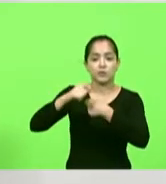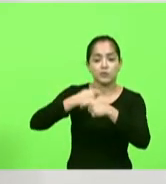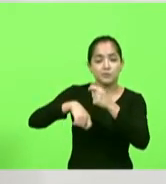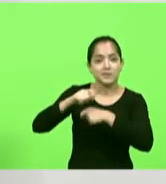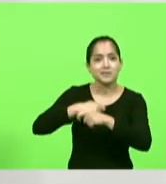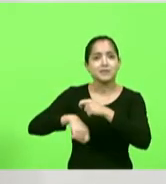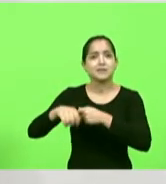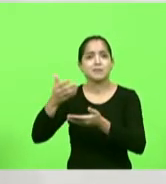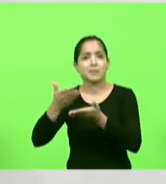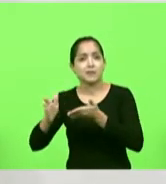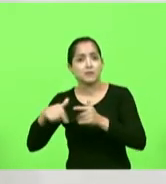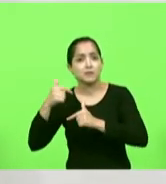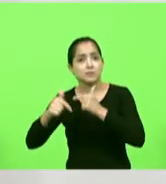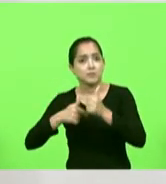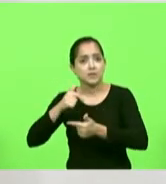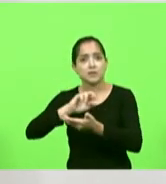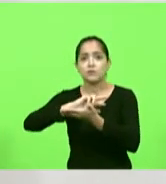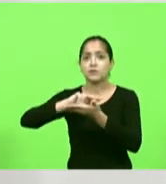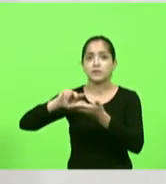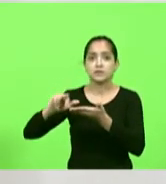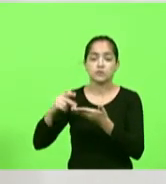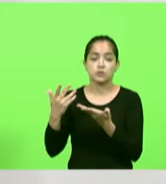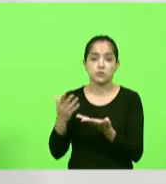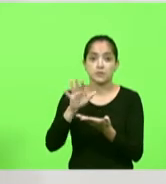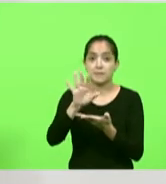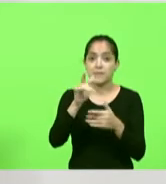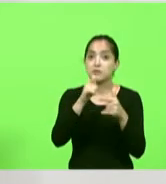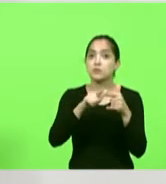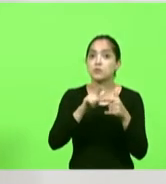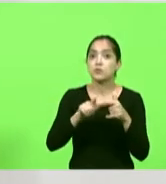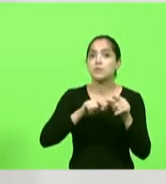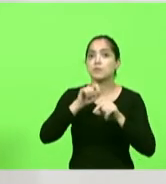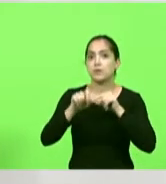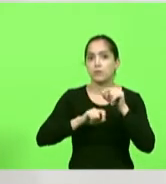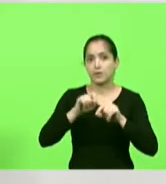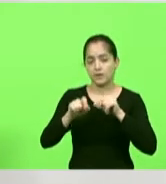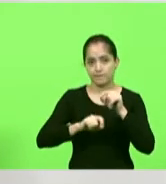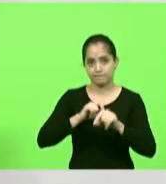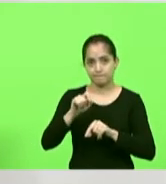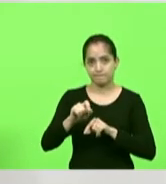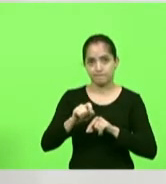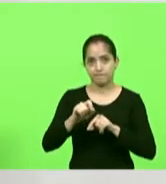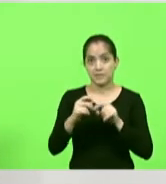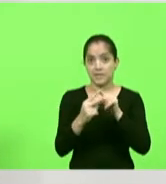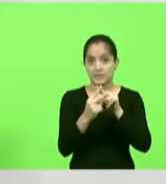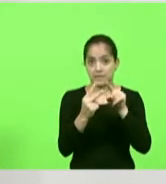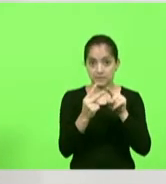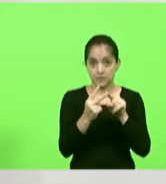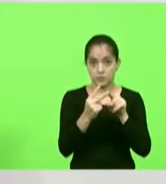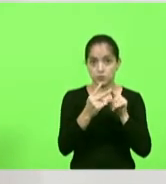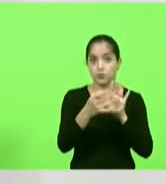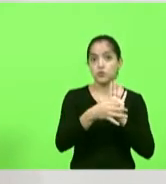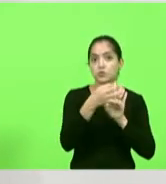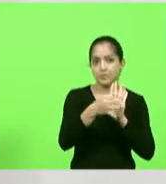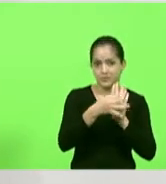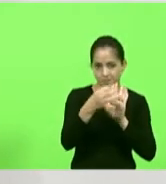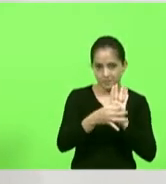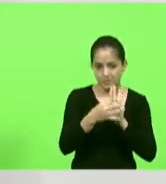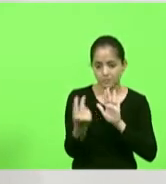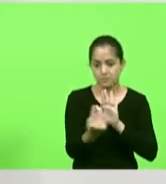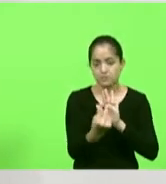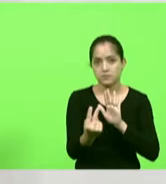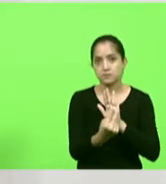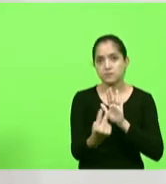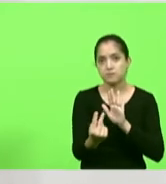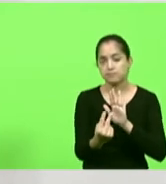chinês o grande problema é que do entrechoque dessas duas opiniões quando essas duas opiniões